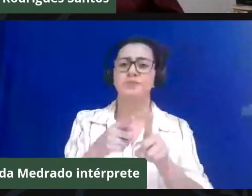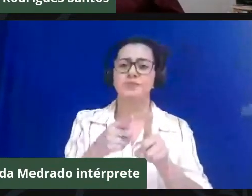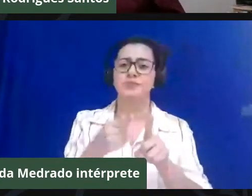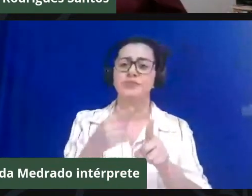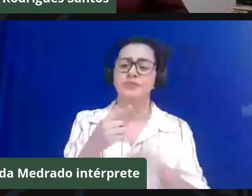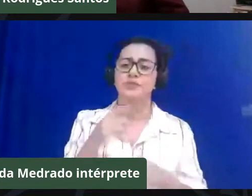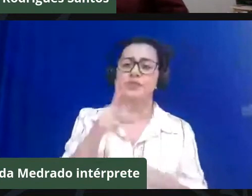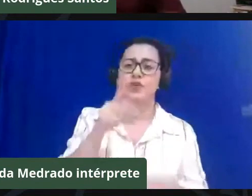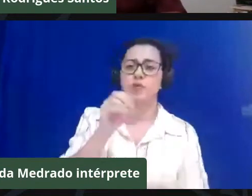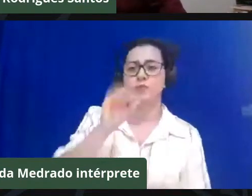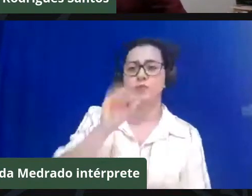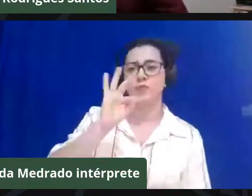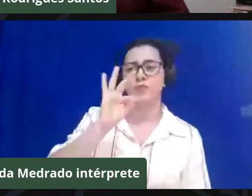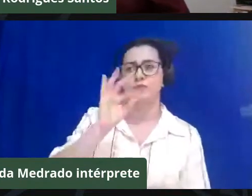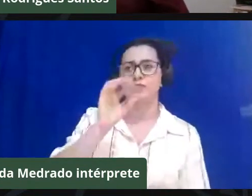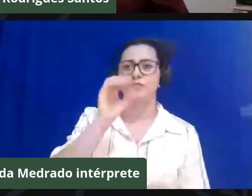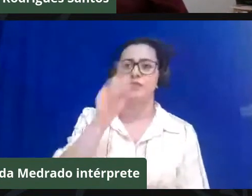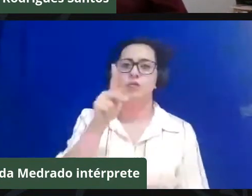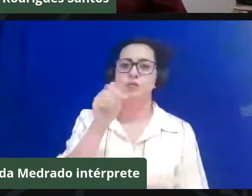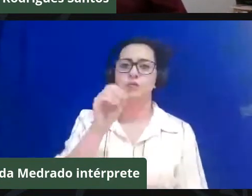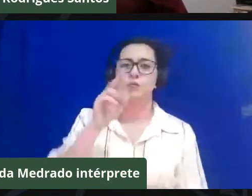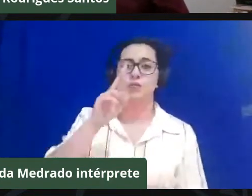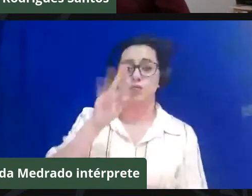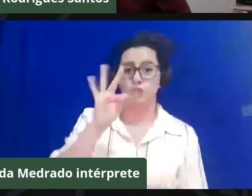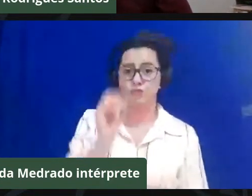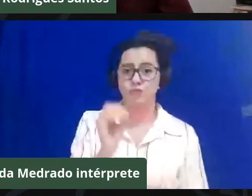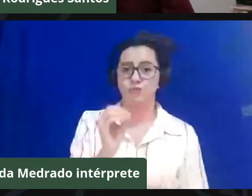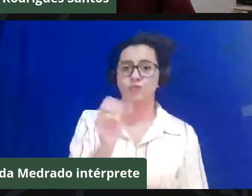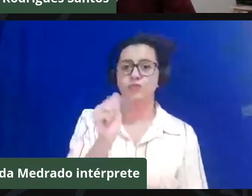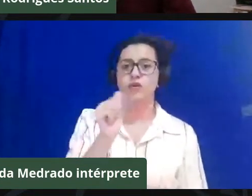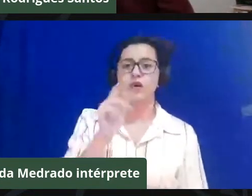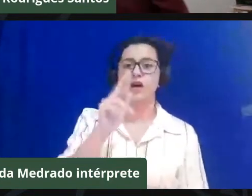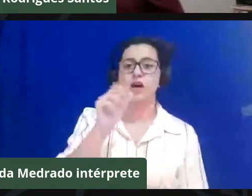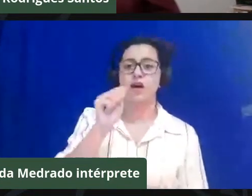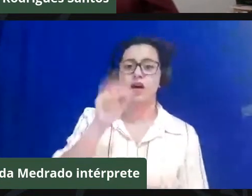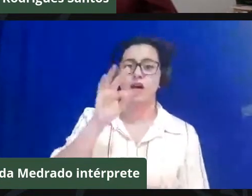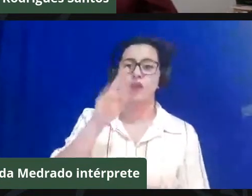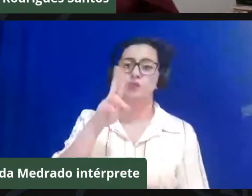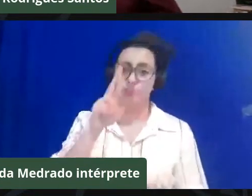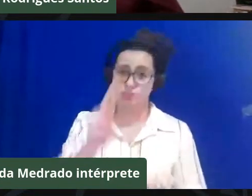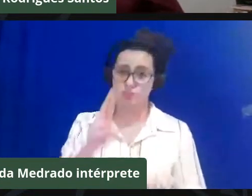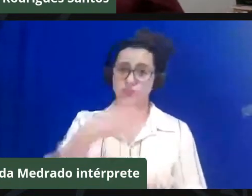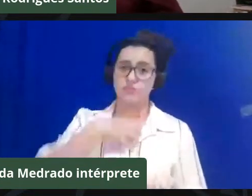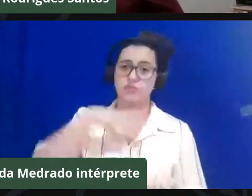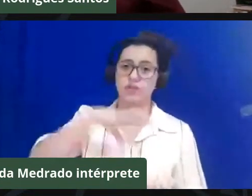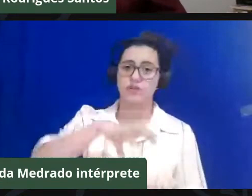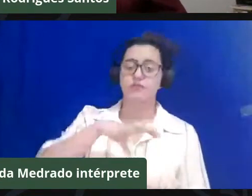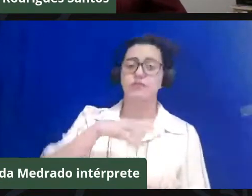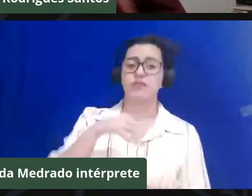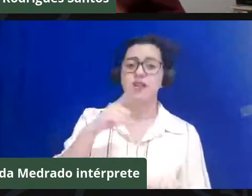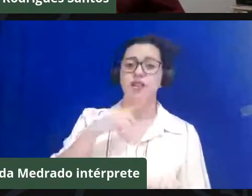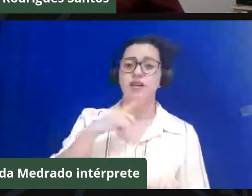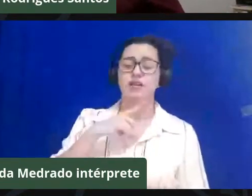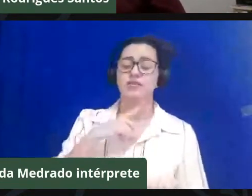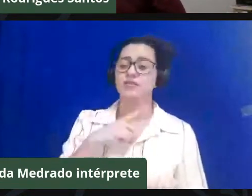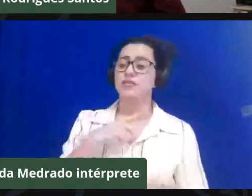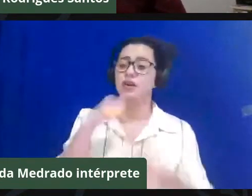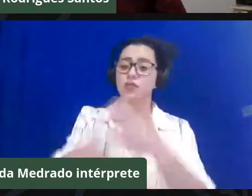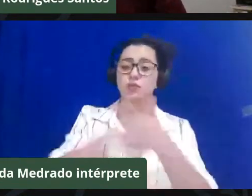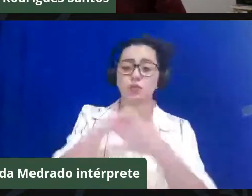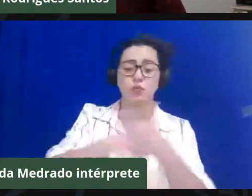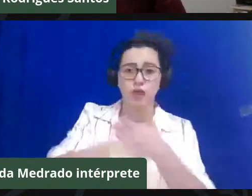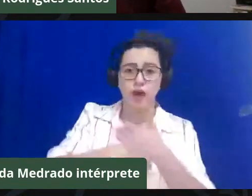de Salvador, ou seja, e tudo isso você está tentando invisibilizar a luta quilombola. E, de novo, eu penso que